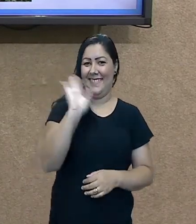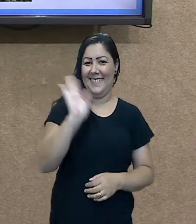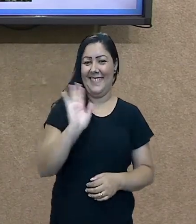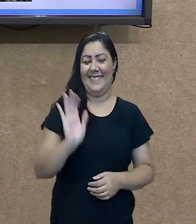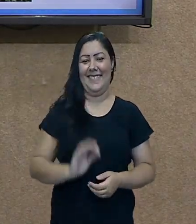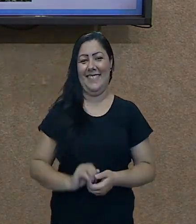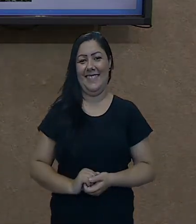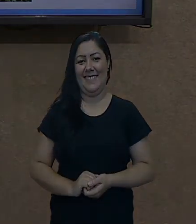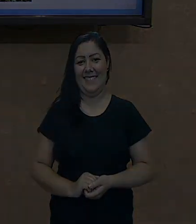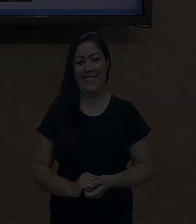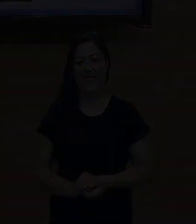tchau. tchau. Obrigado.